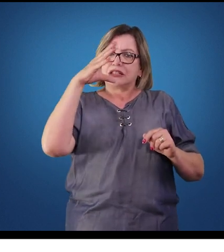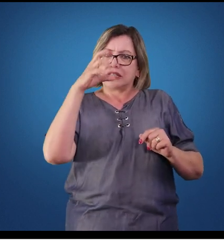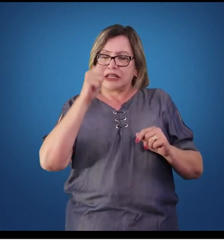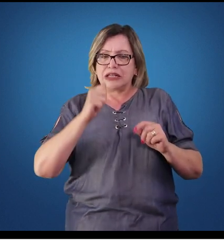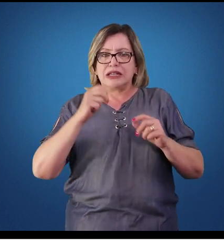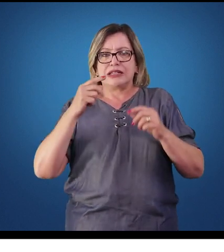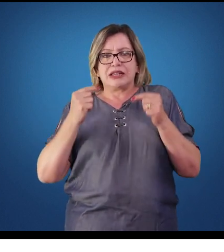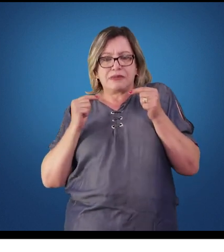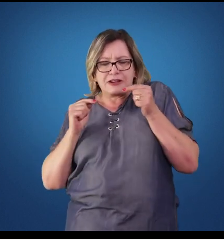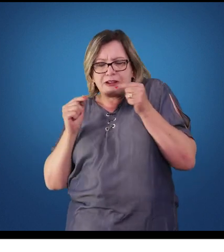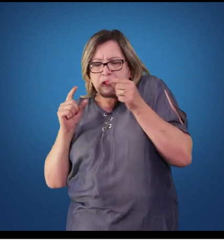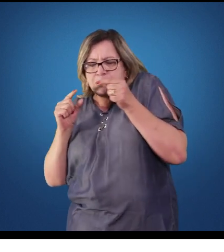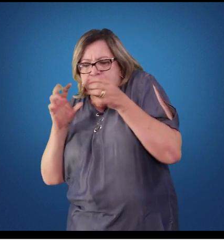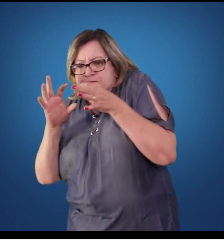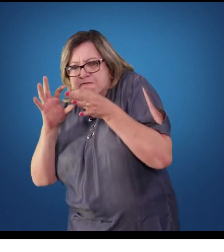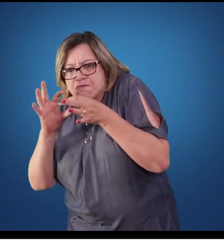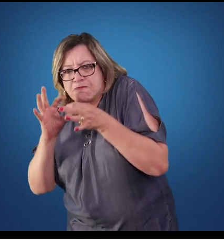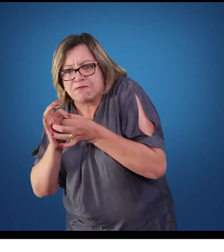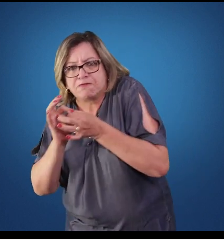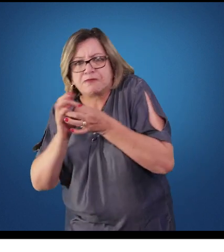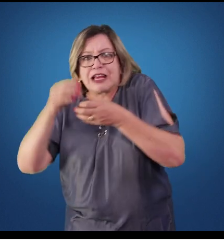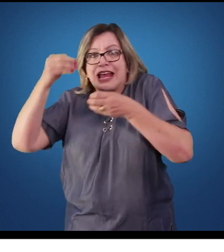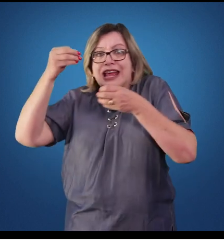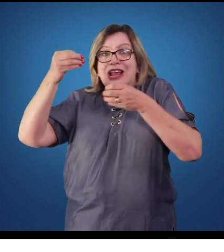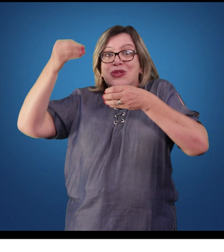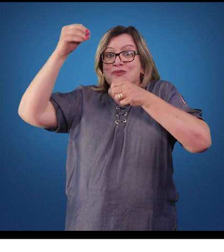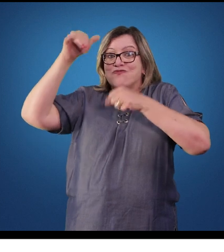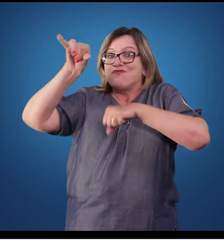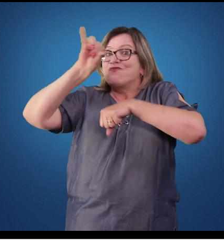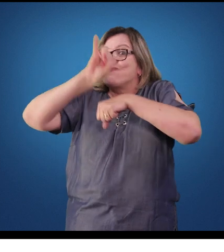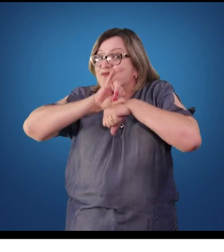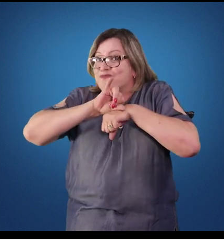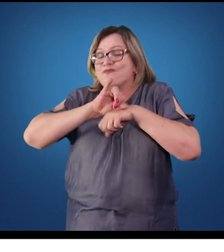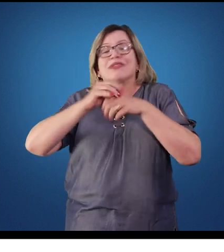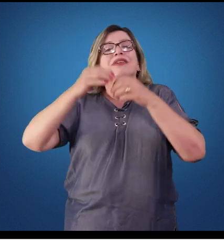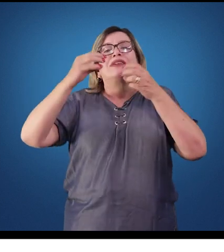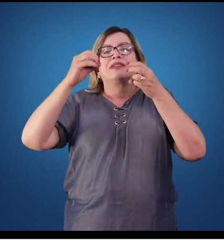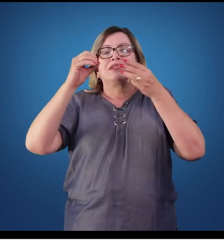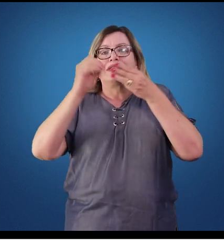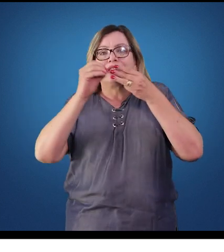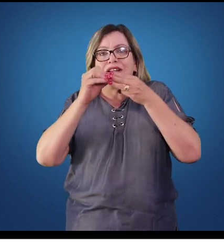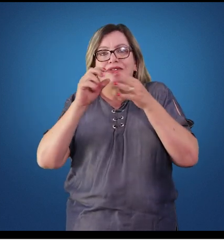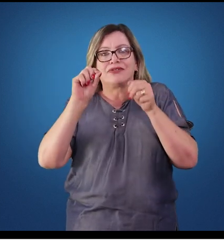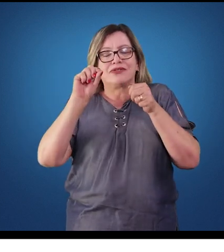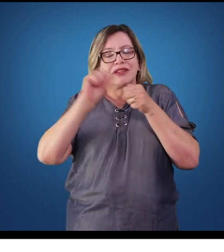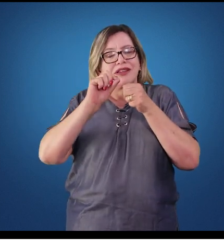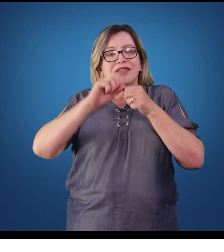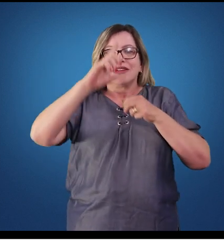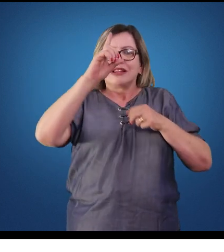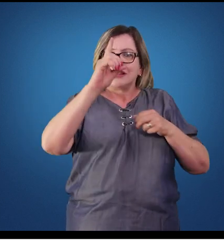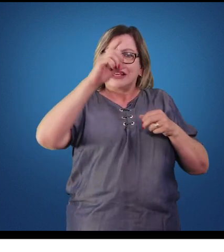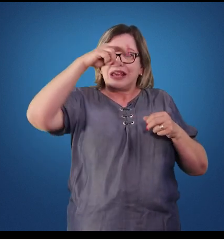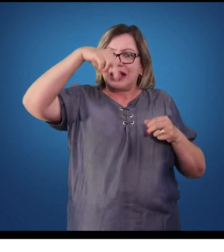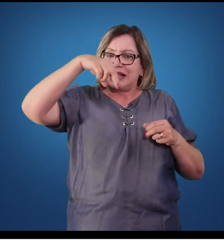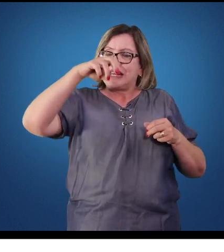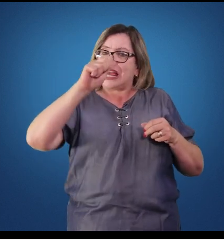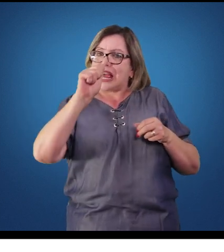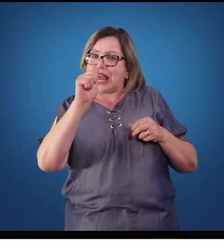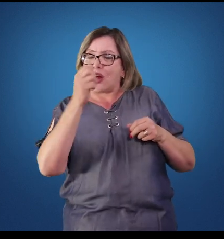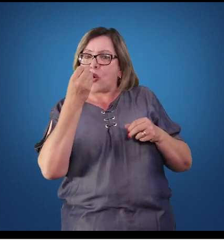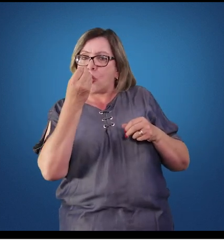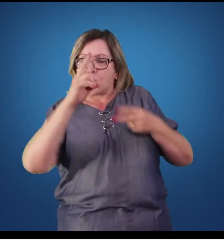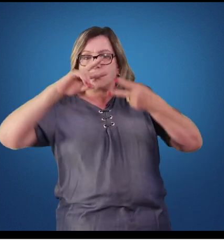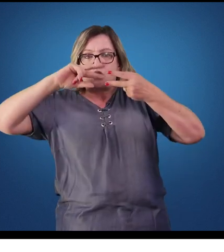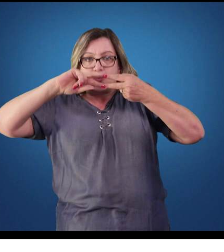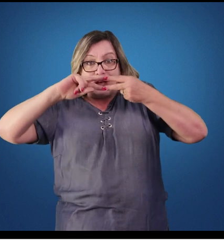hormônio se liga ao receptor do núcleo, fazendo com que o DNA ou o gen seja ativado, fazendo